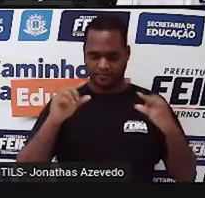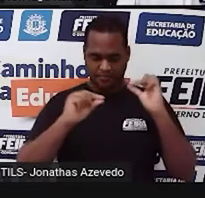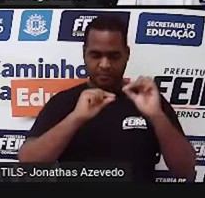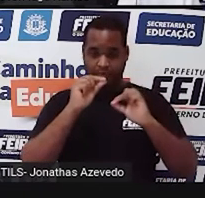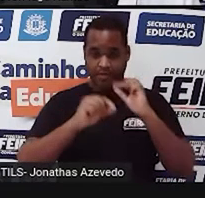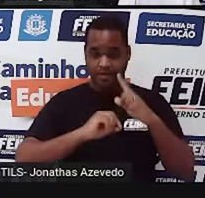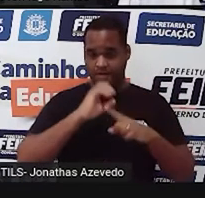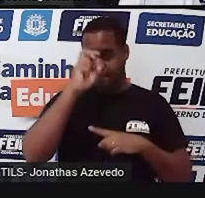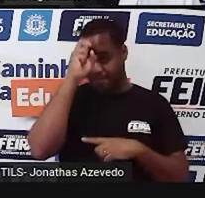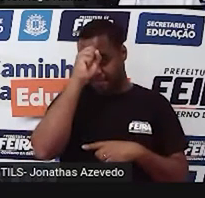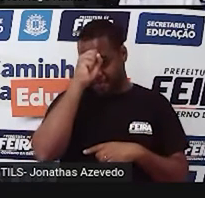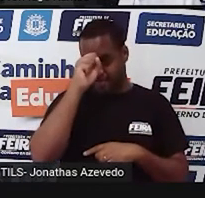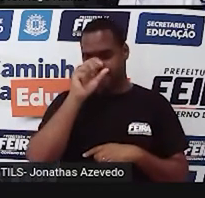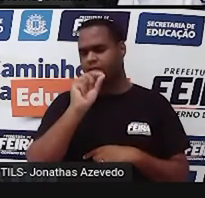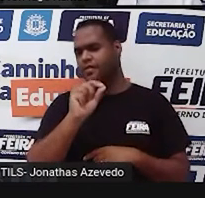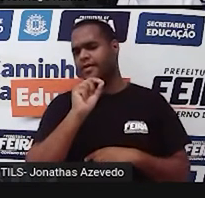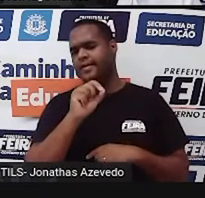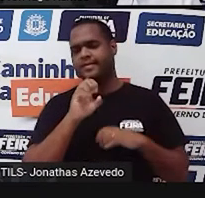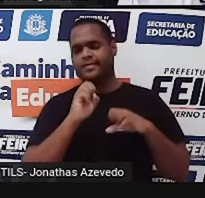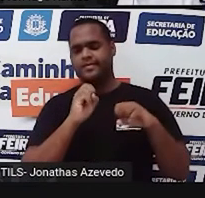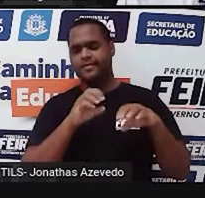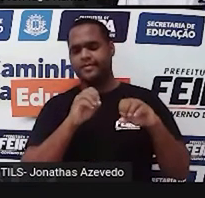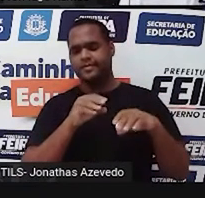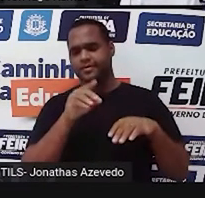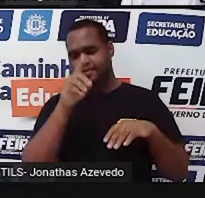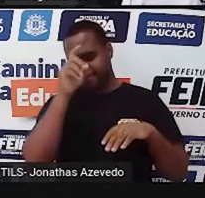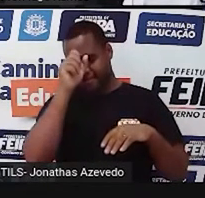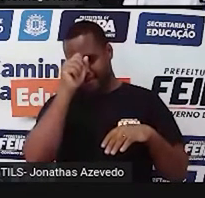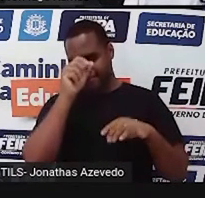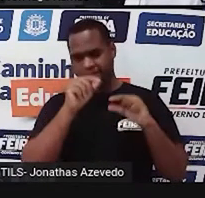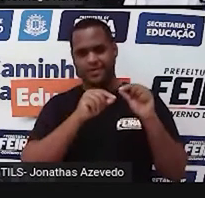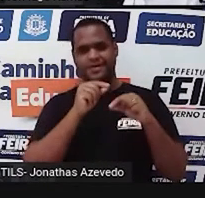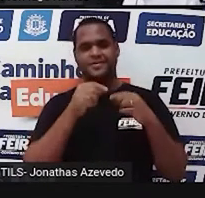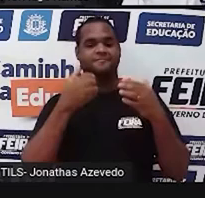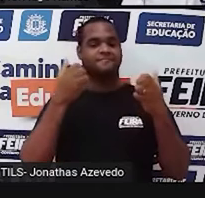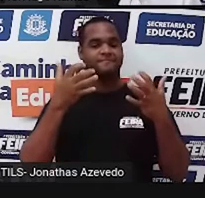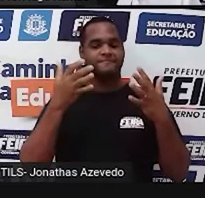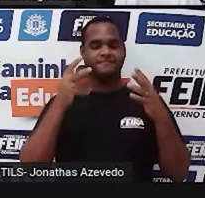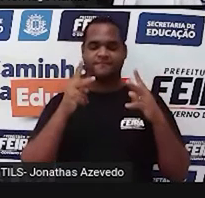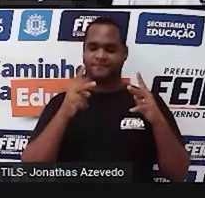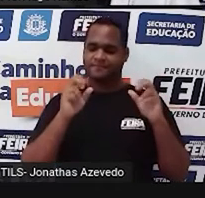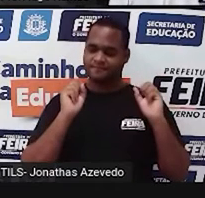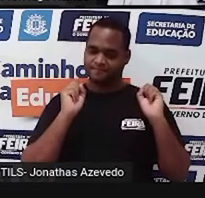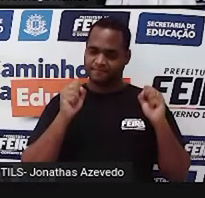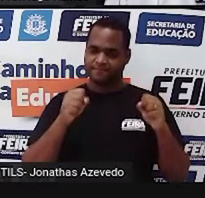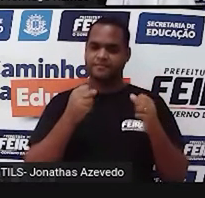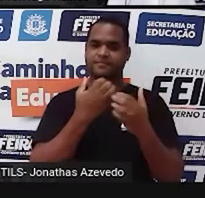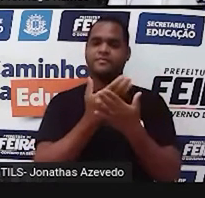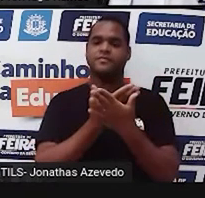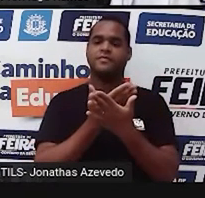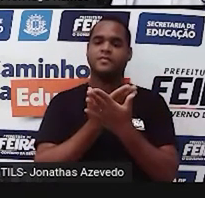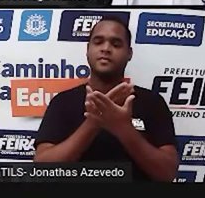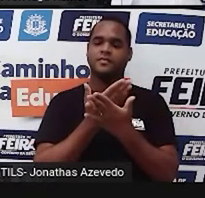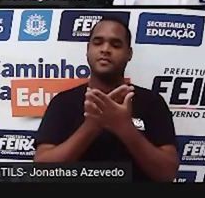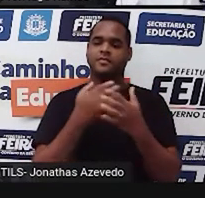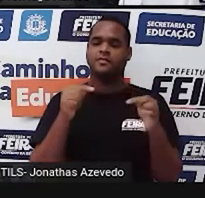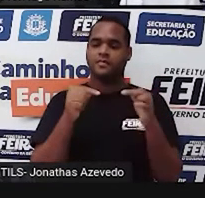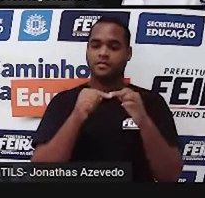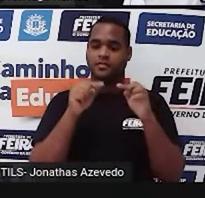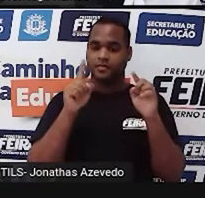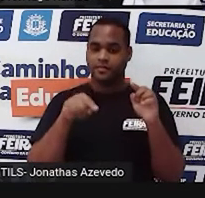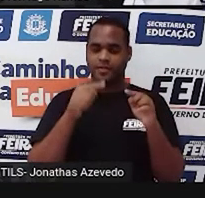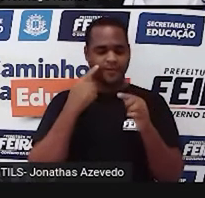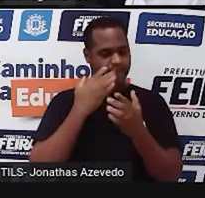aprender nessa aula? Na verdade, a gente vai continuar algo que foi